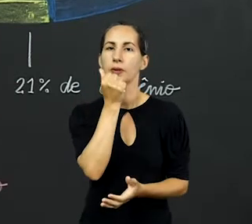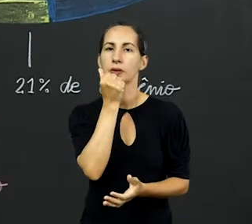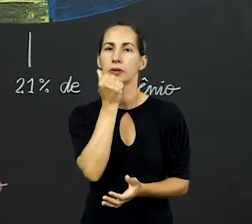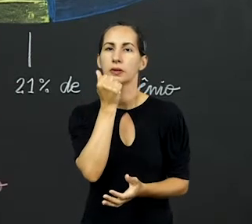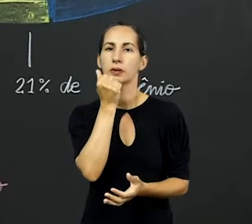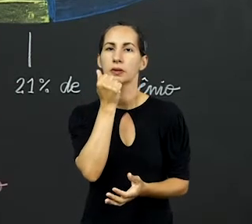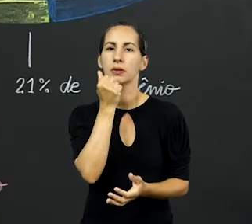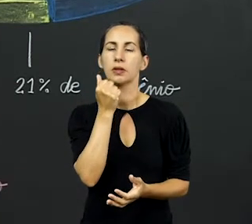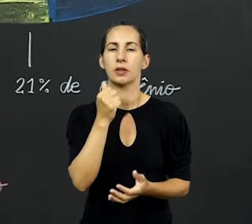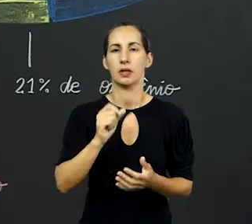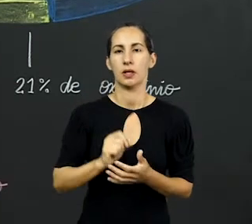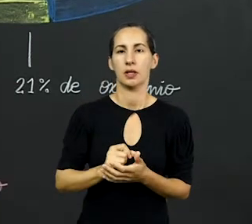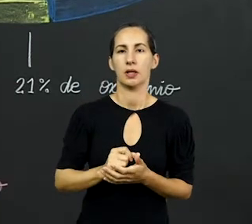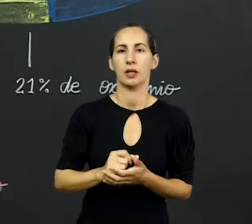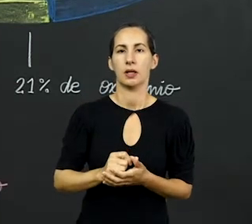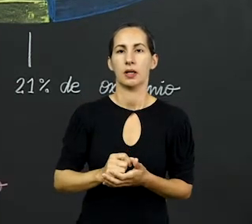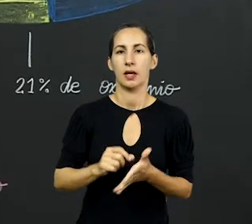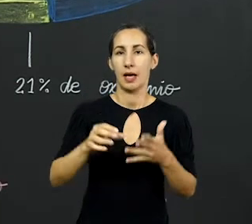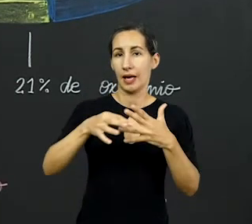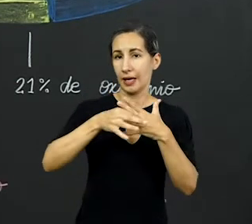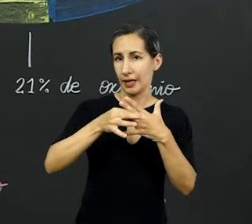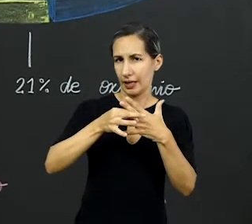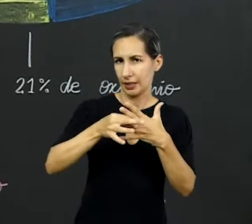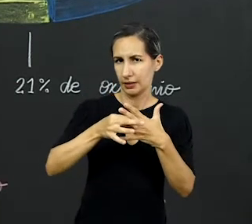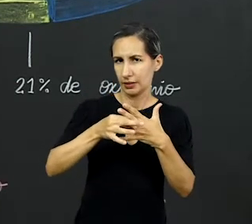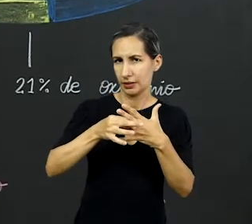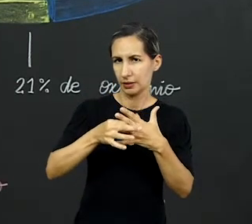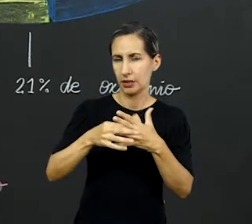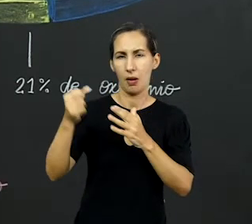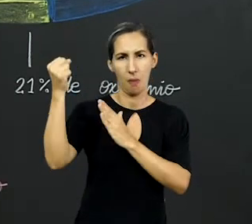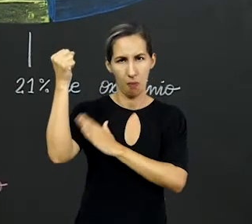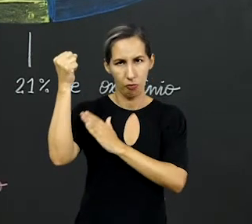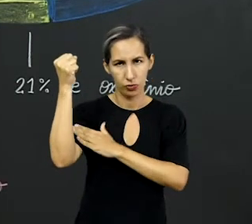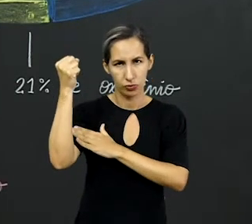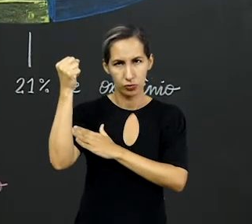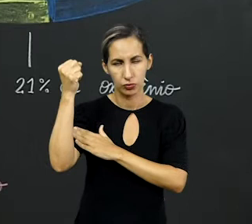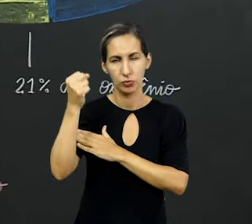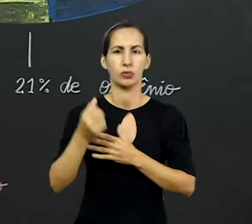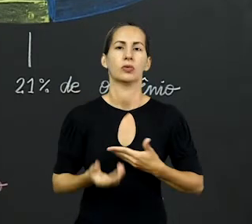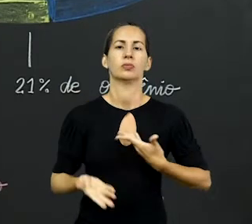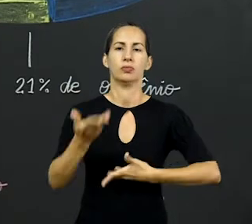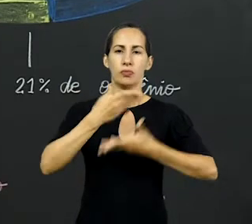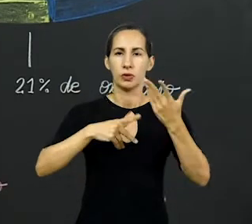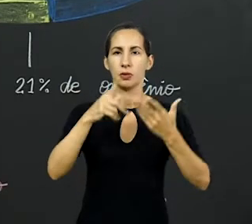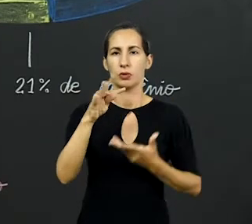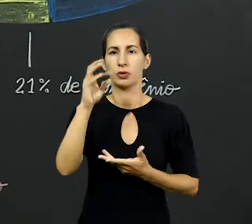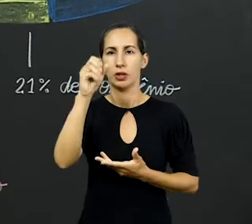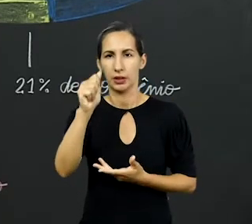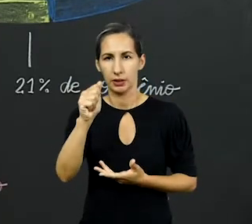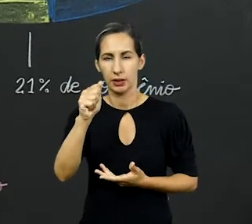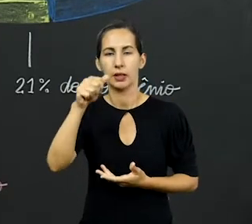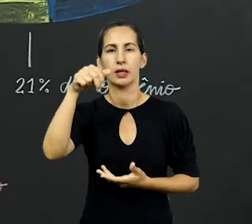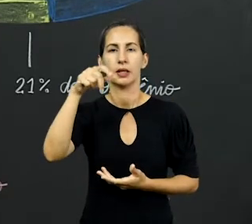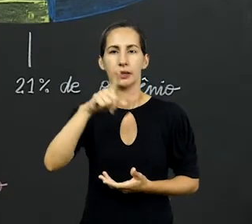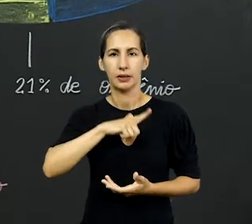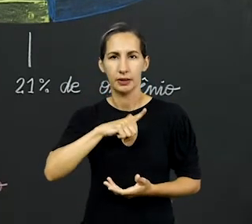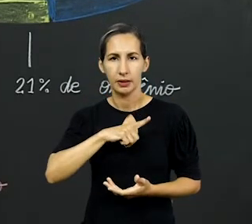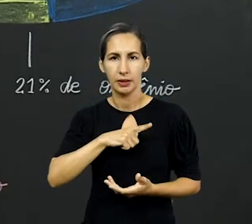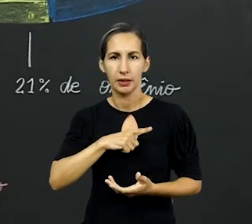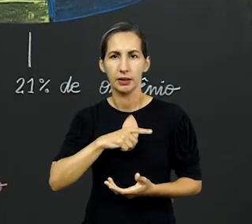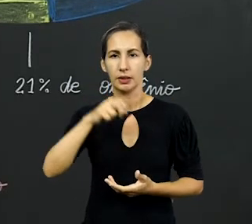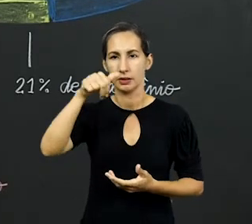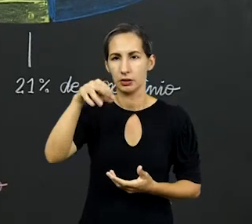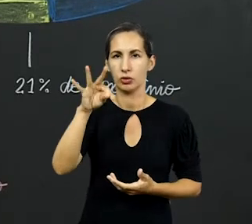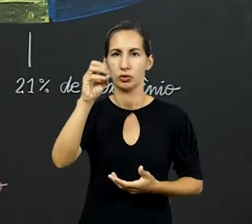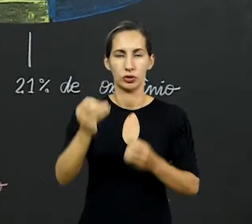Quando você come uma carne, carne não músculo? Músculo, então, tem proteína. Eu estou aí obtendo esse